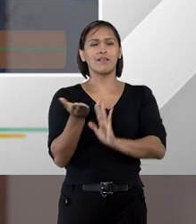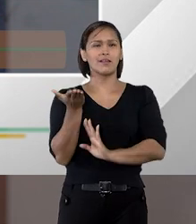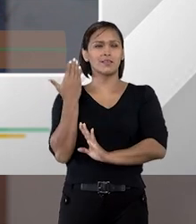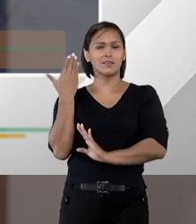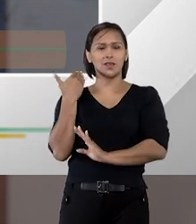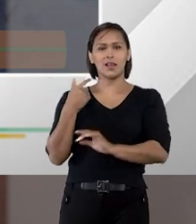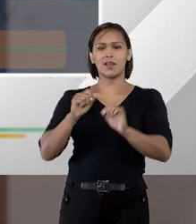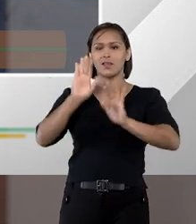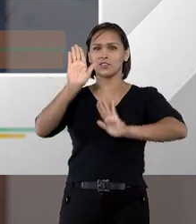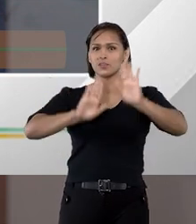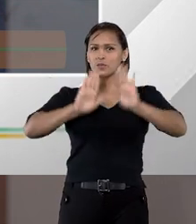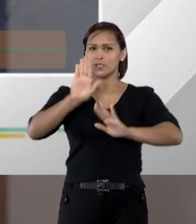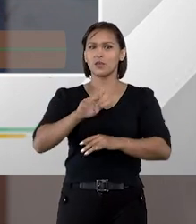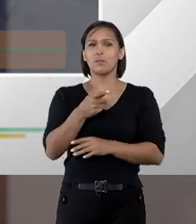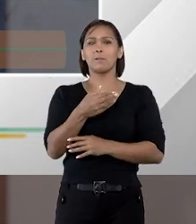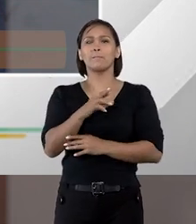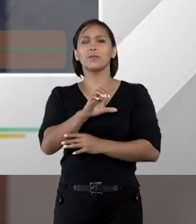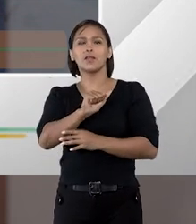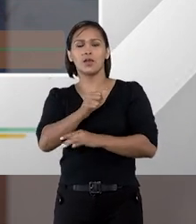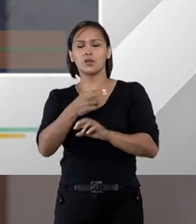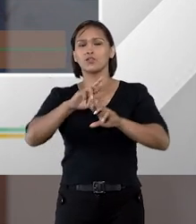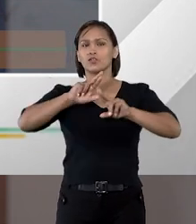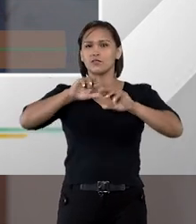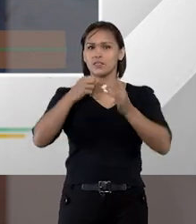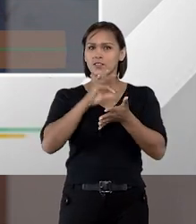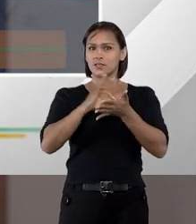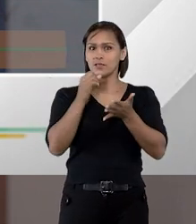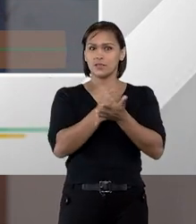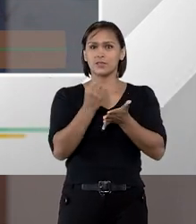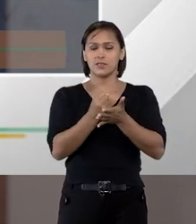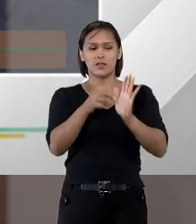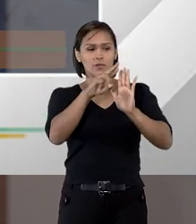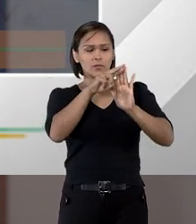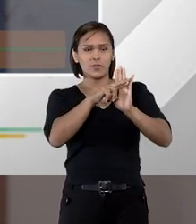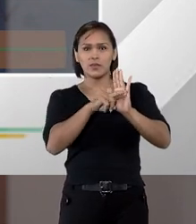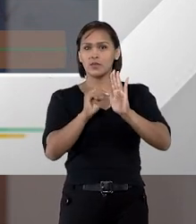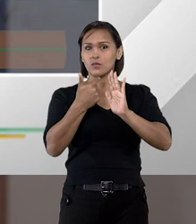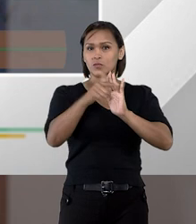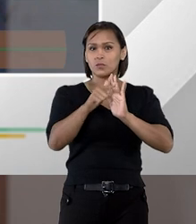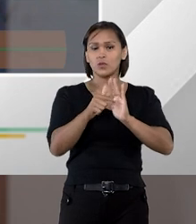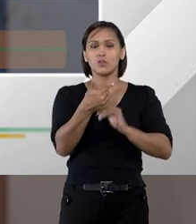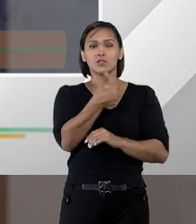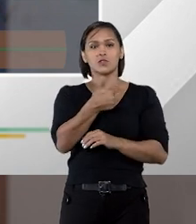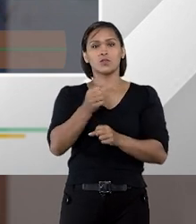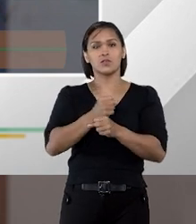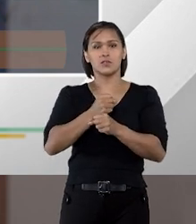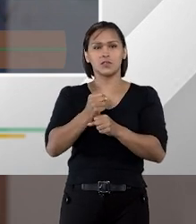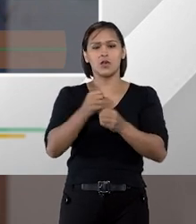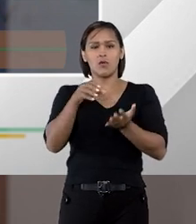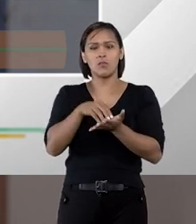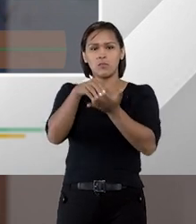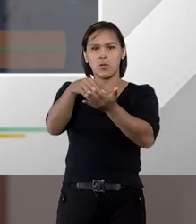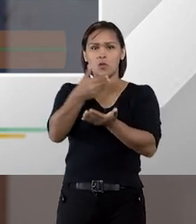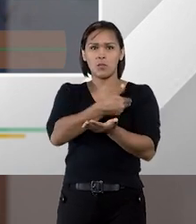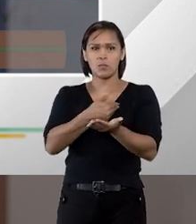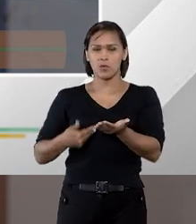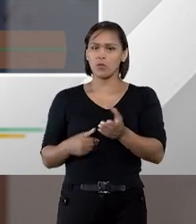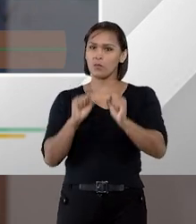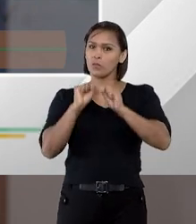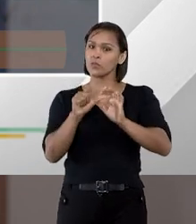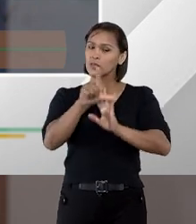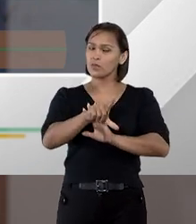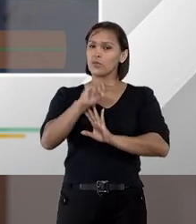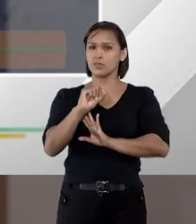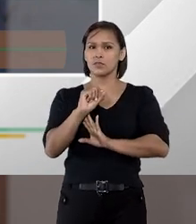licitações, a lei do pregão e o regime diferenciado de contratações. Nos próximos dois anos, órgãos públicos